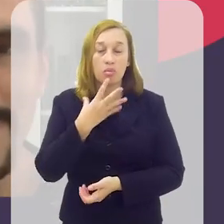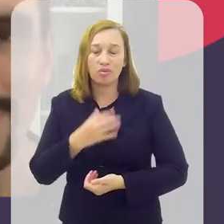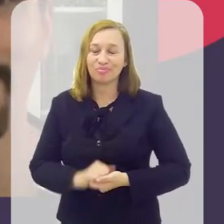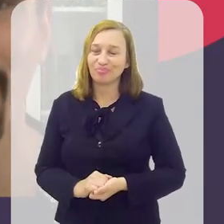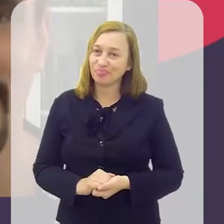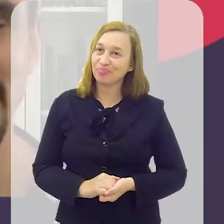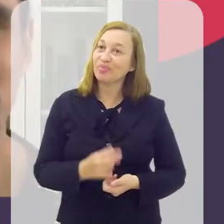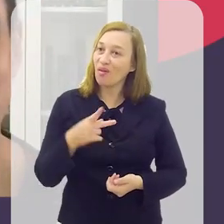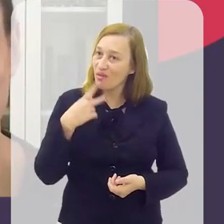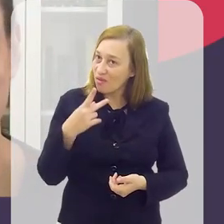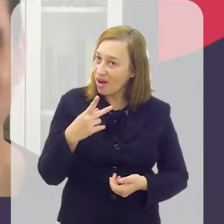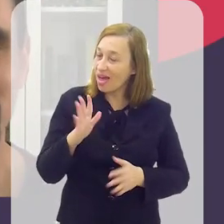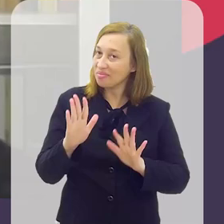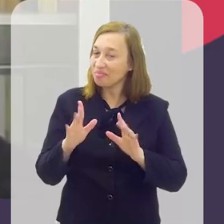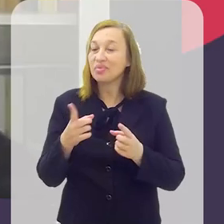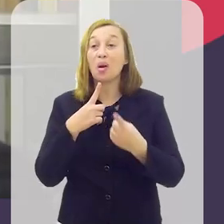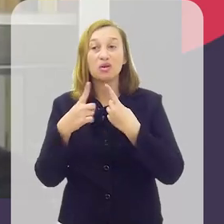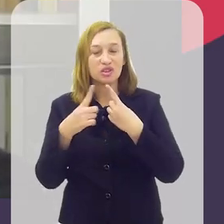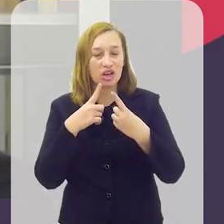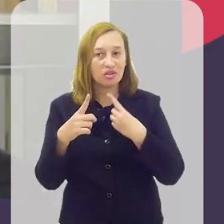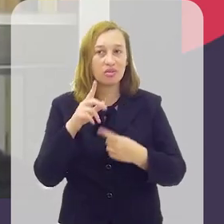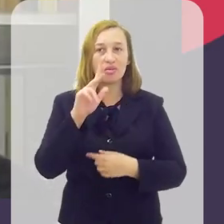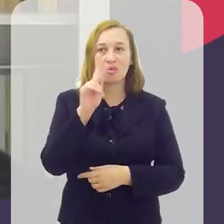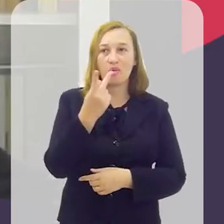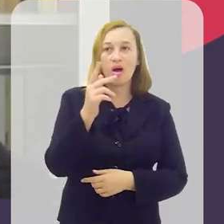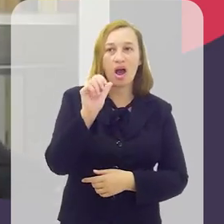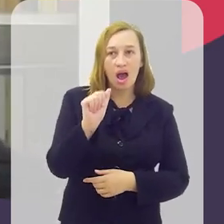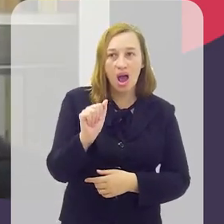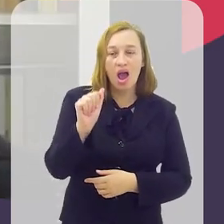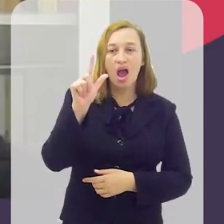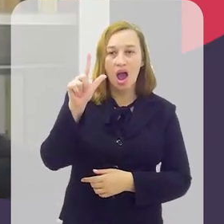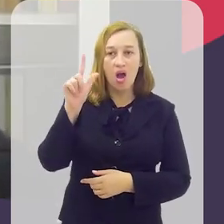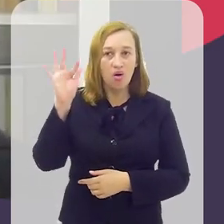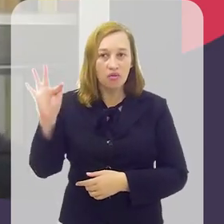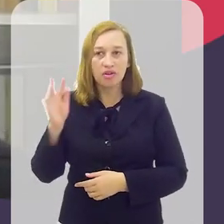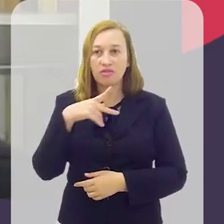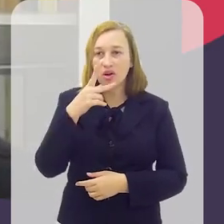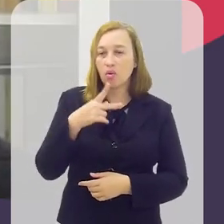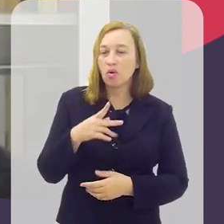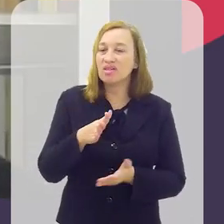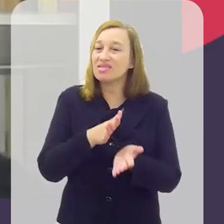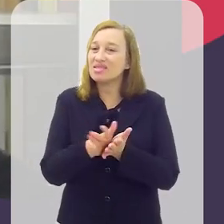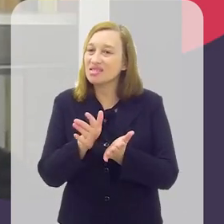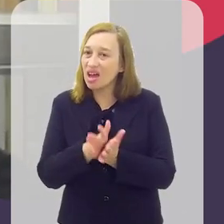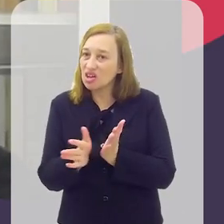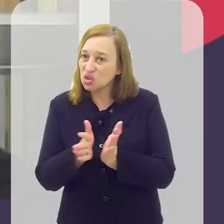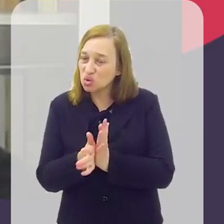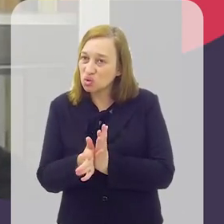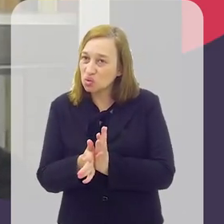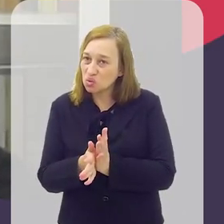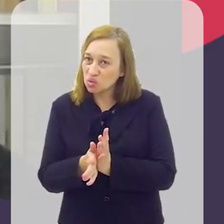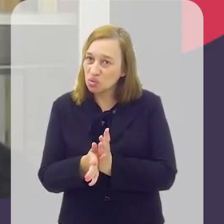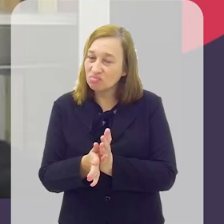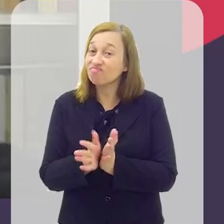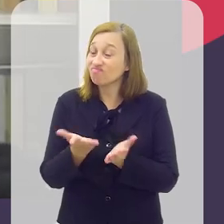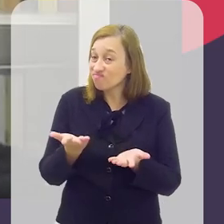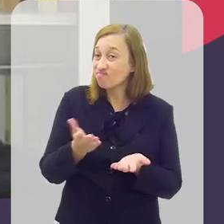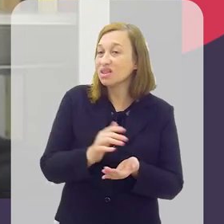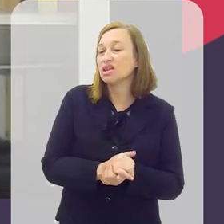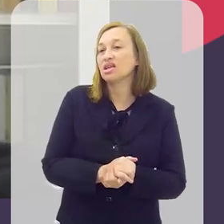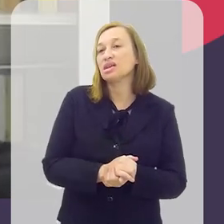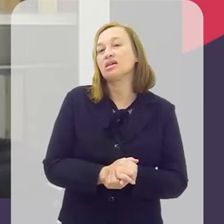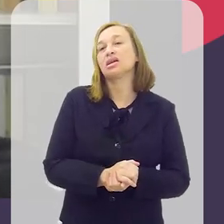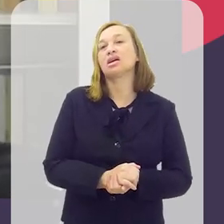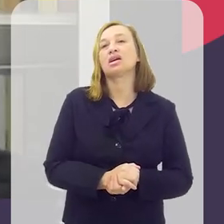Bom, vou falar sobre isso, mas só em dialogando com que o Ralf trouxe, né? Assim, esses gastos, na verdade,